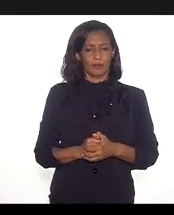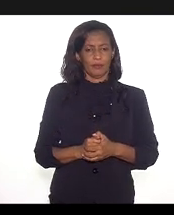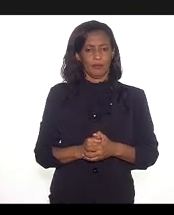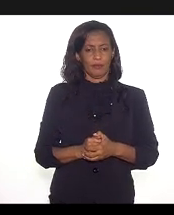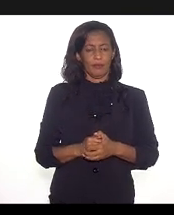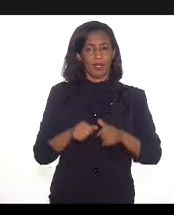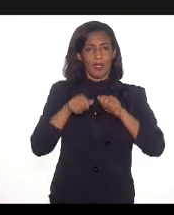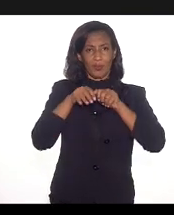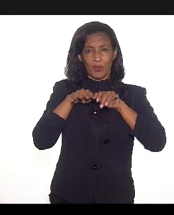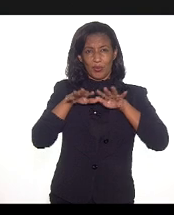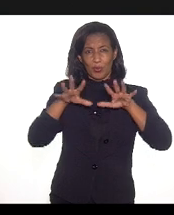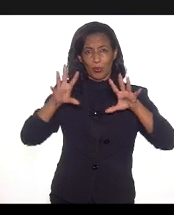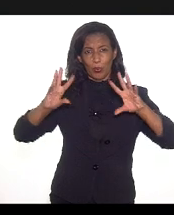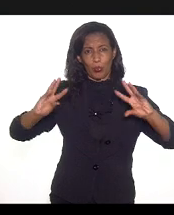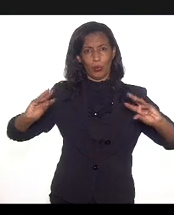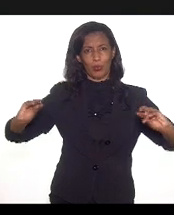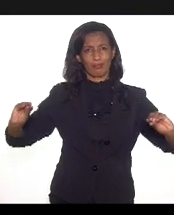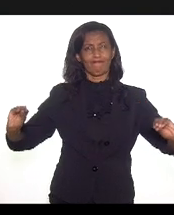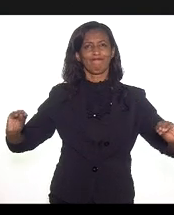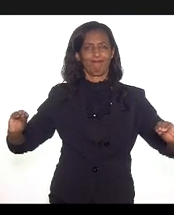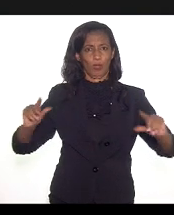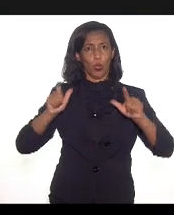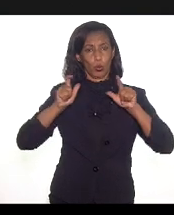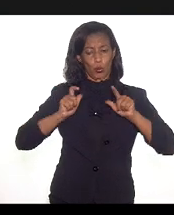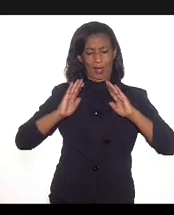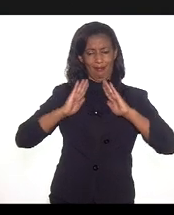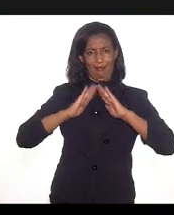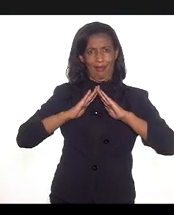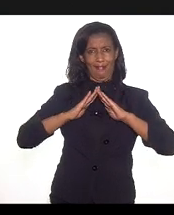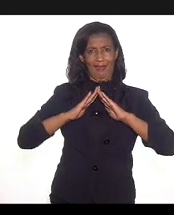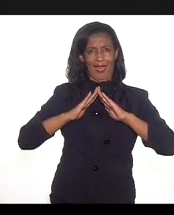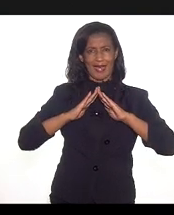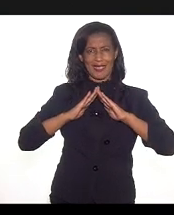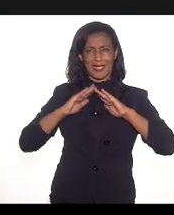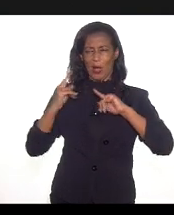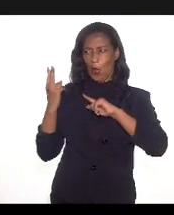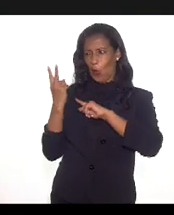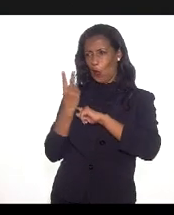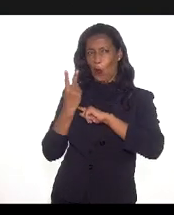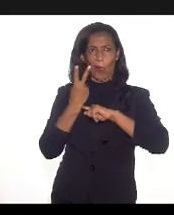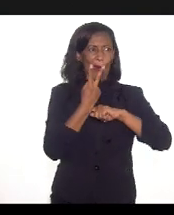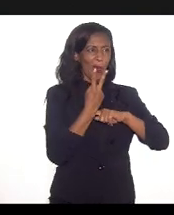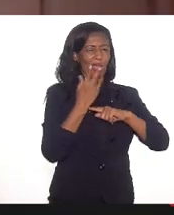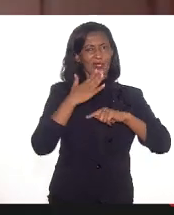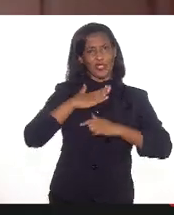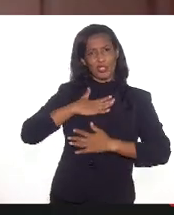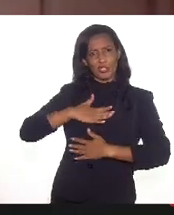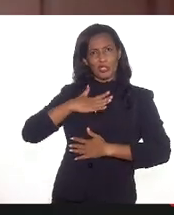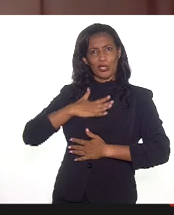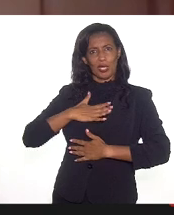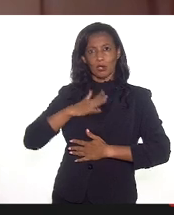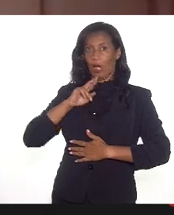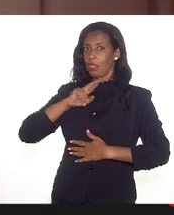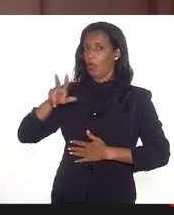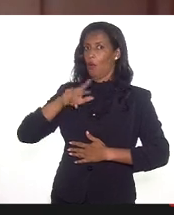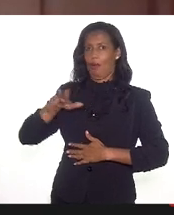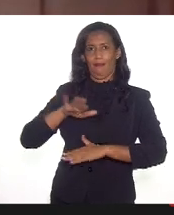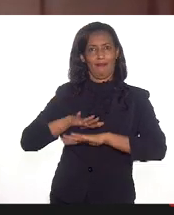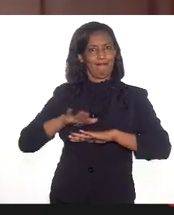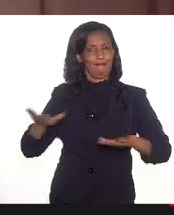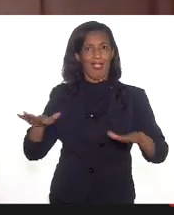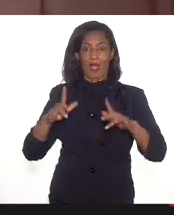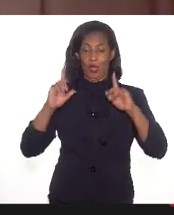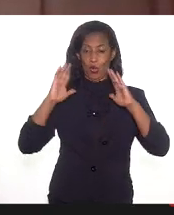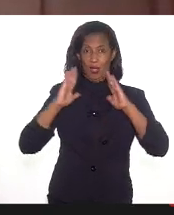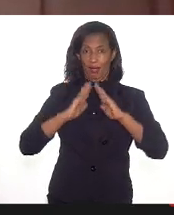vão dissipando do lugar da casa como refúgio, acolhimento, descanso e já não é mais lugar